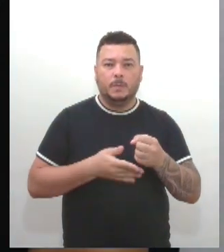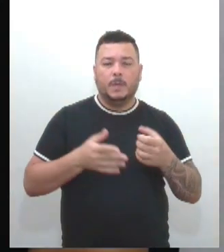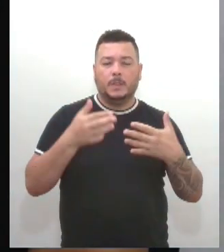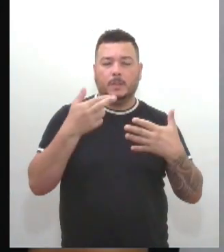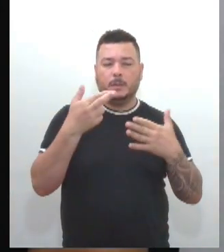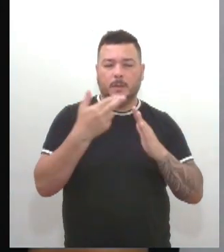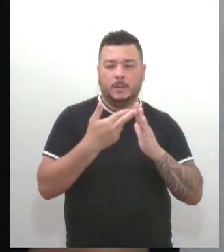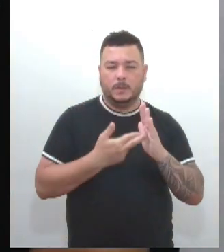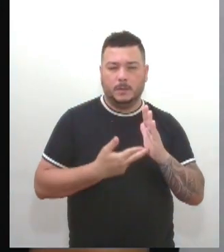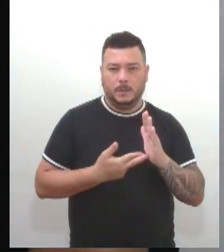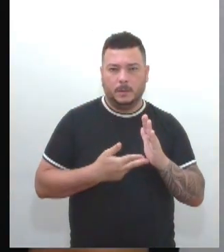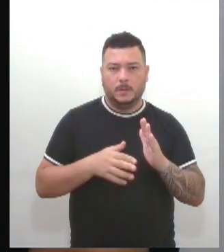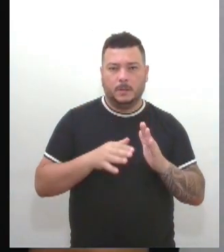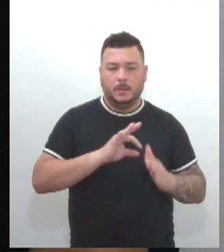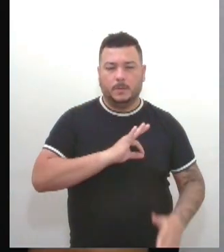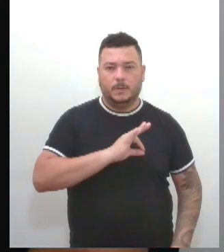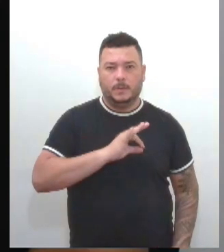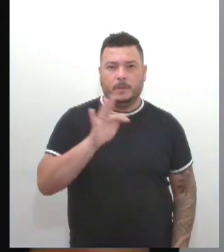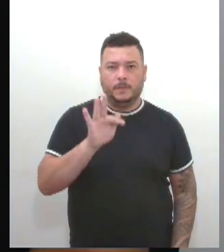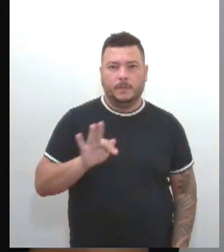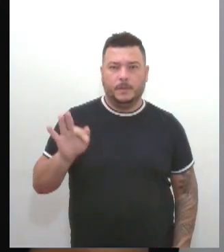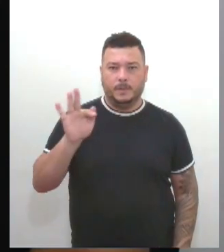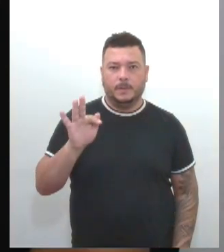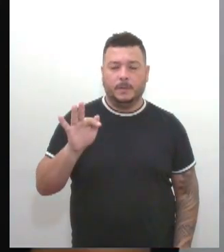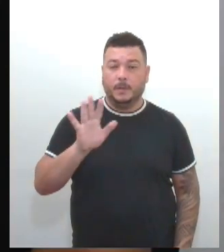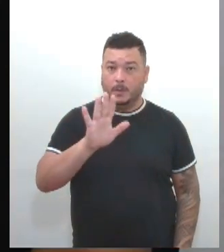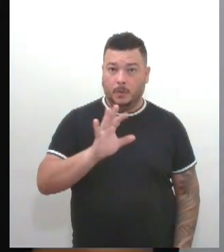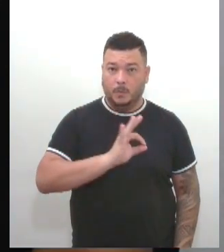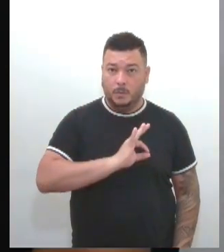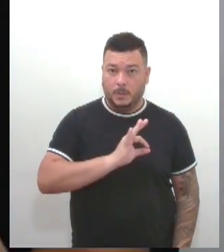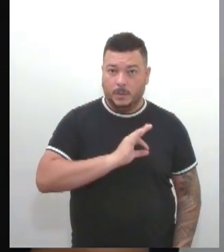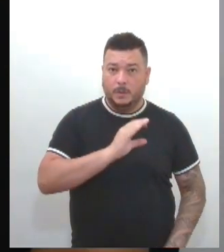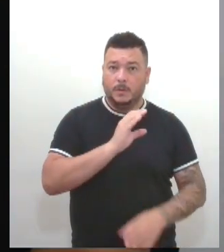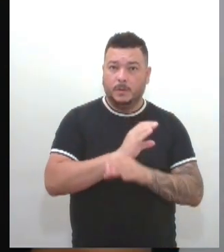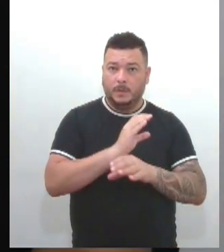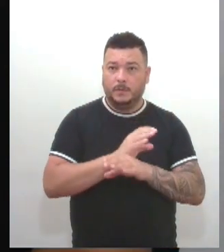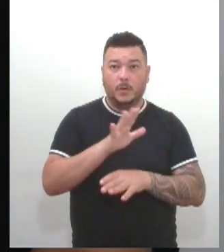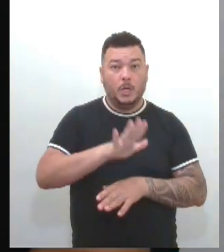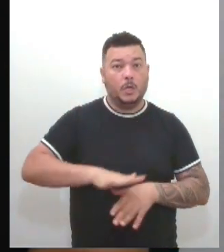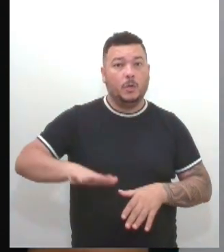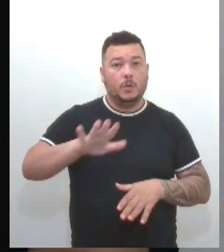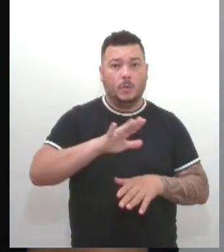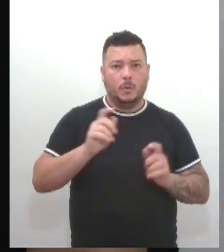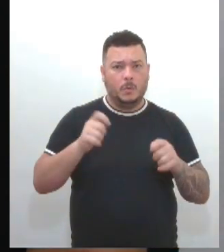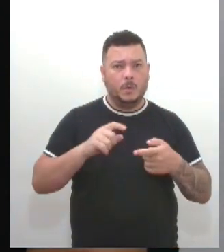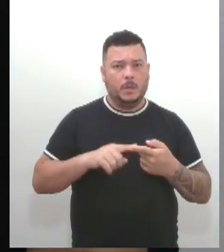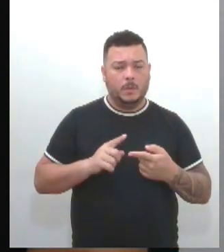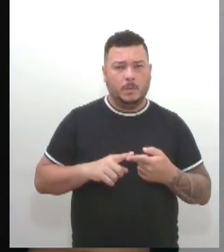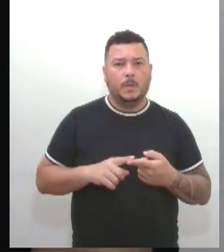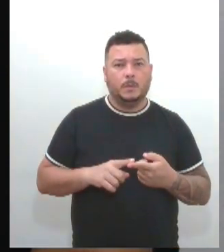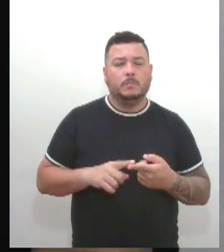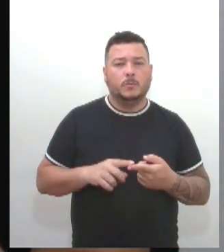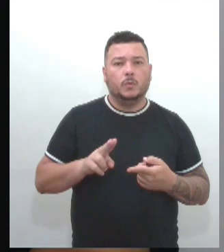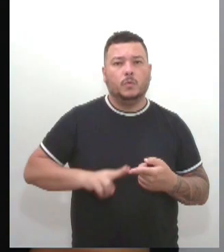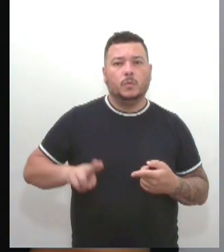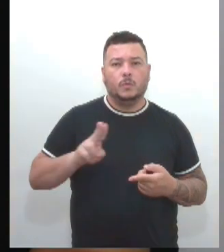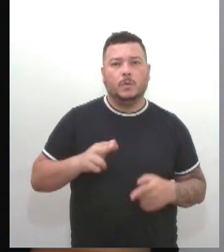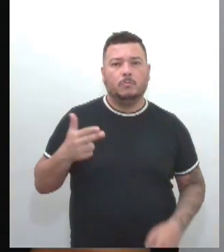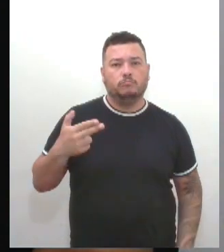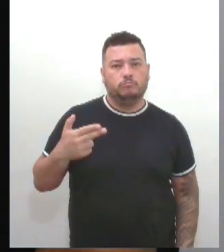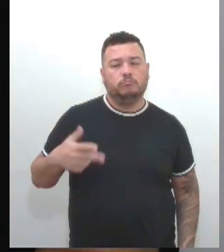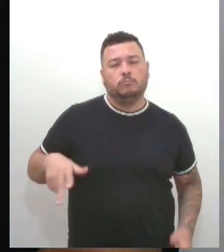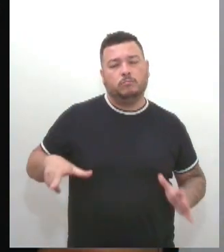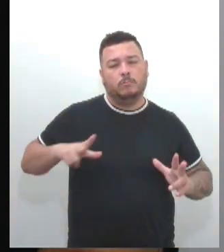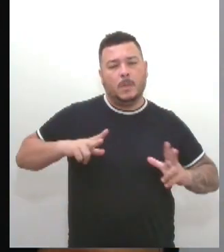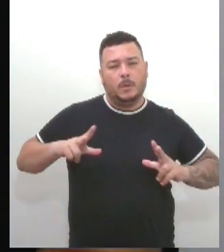O policial civil, não, ele vai ter livre porte em âmbito nacional, ele vai poder portar a sua arma de fogo particular em todo o território